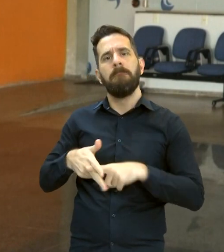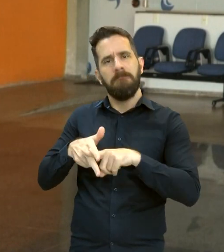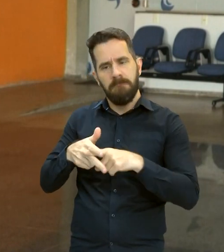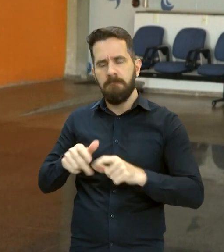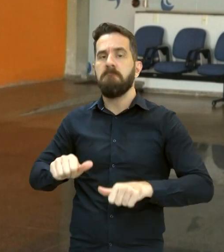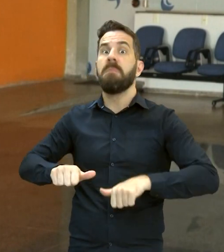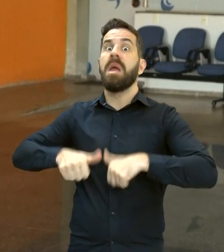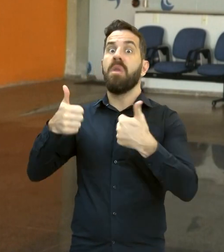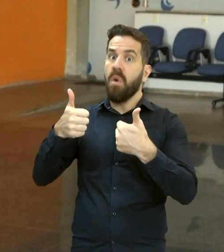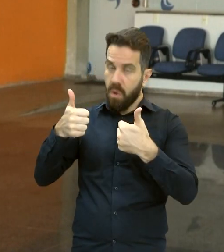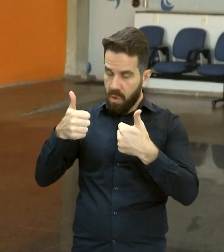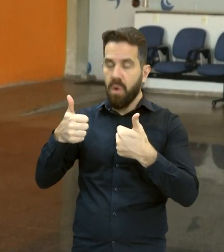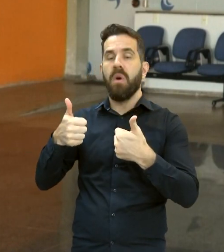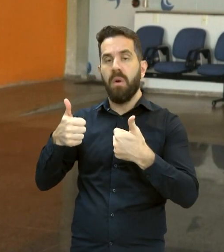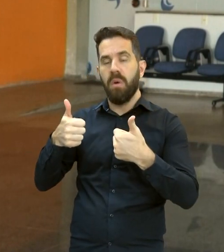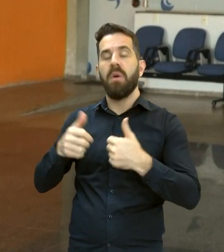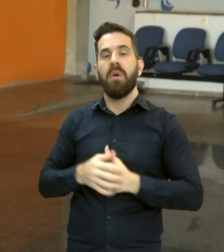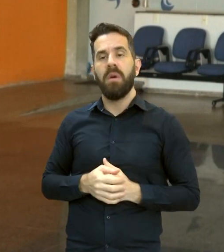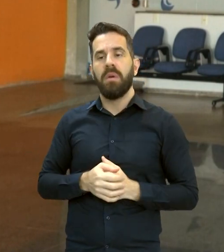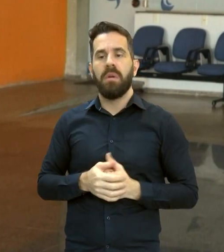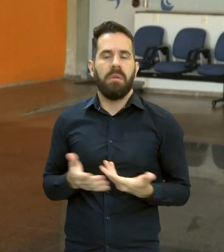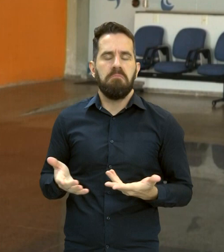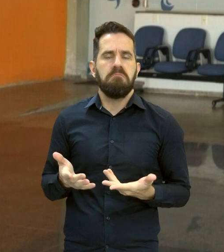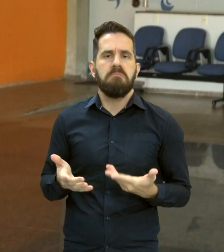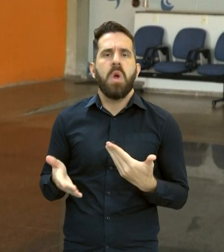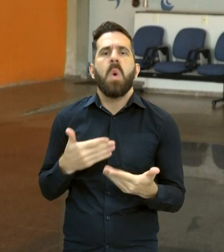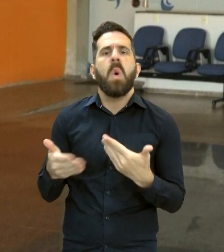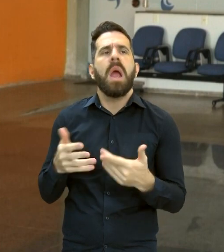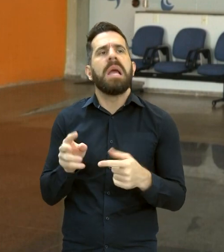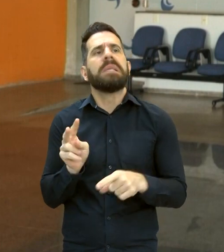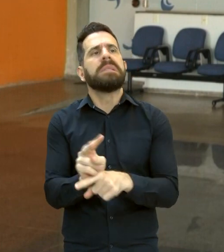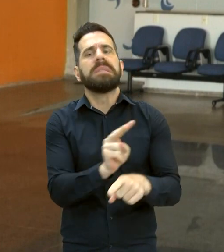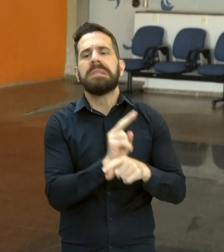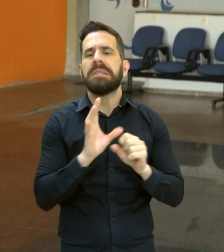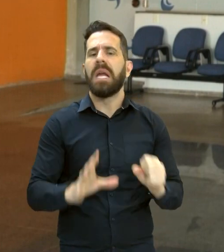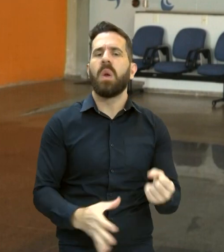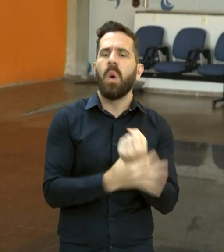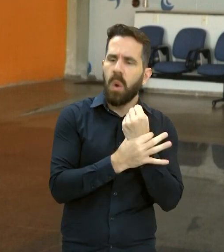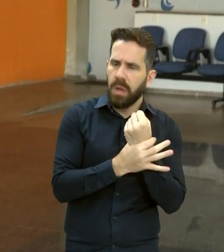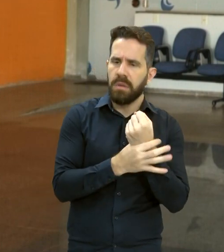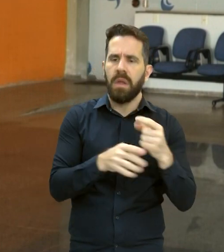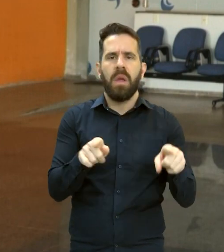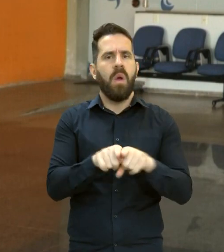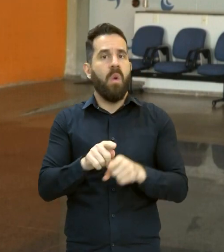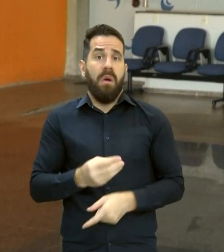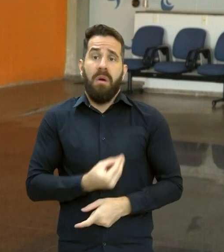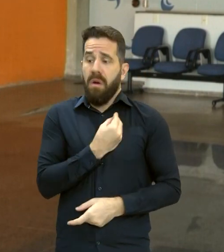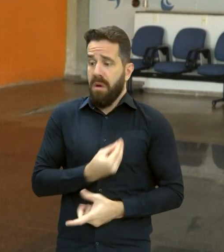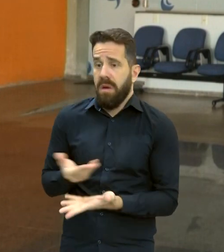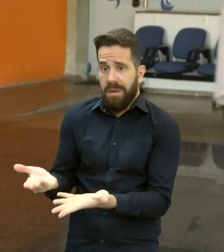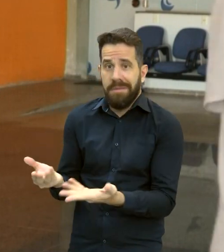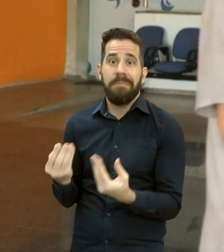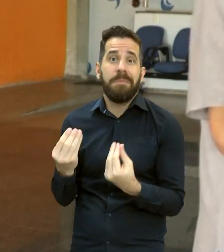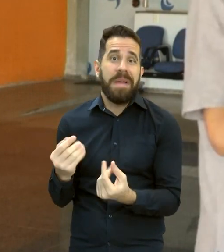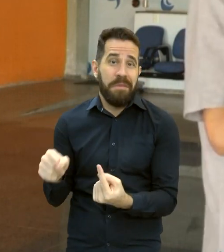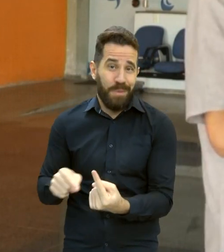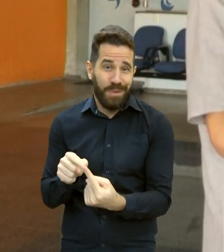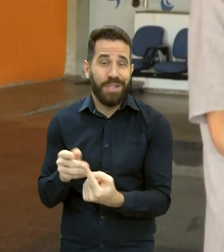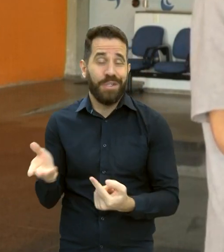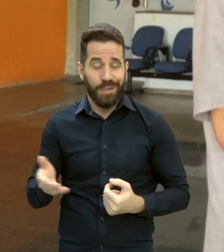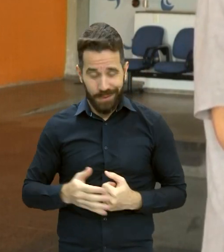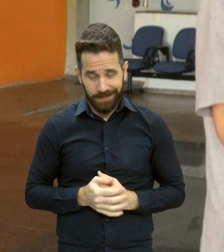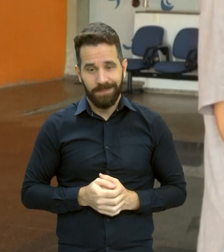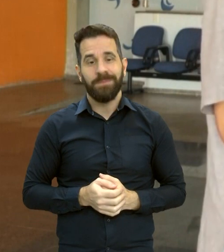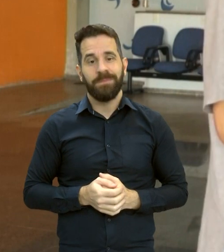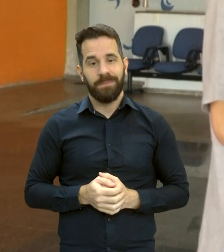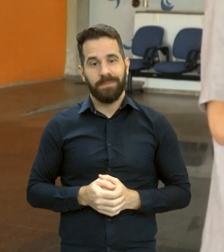isso é nosso sentido da existência e da Secretaria. E, professor, a